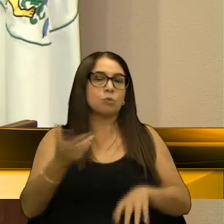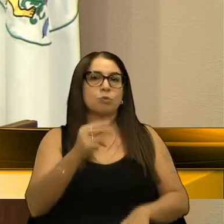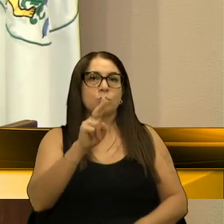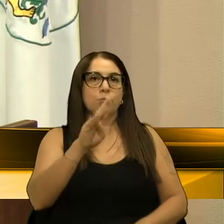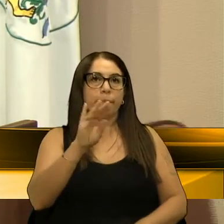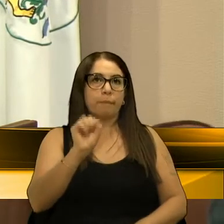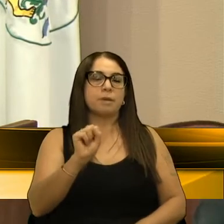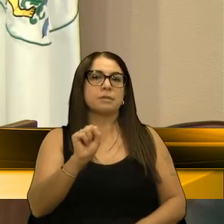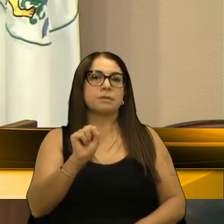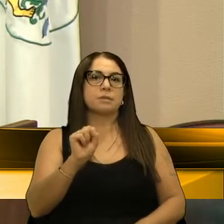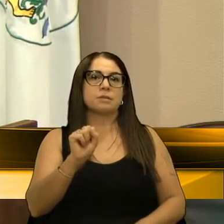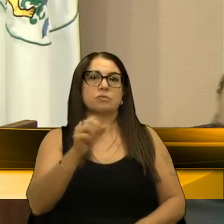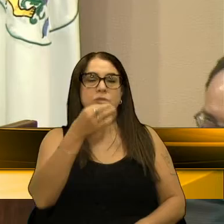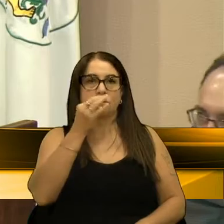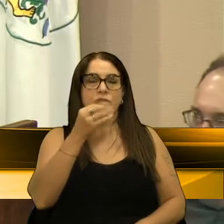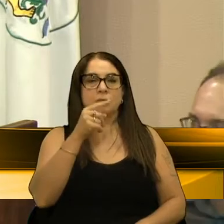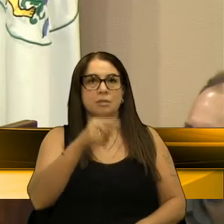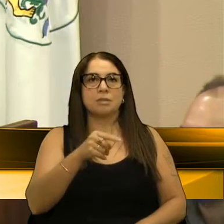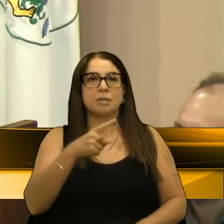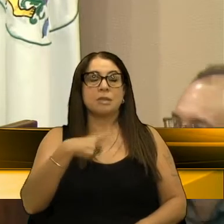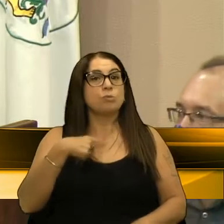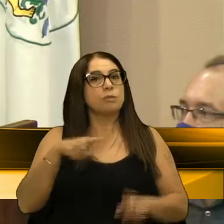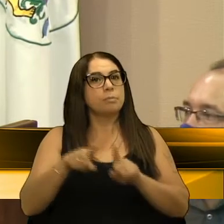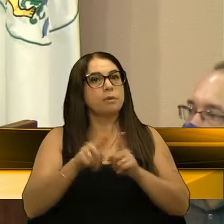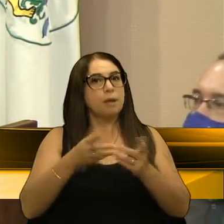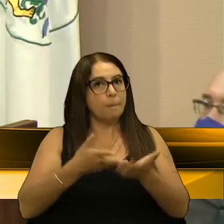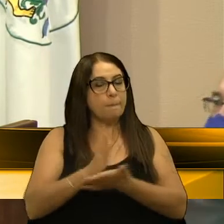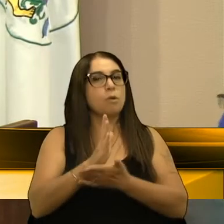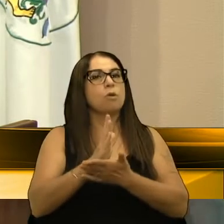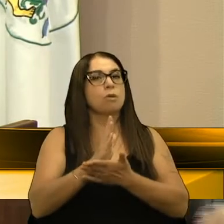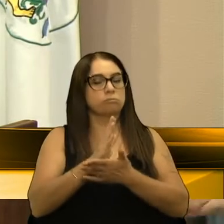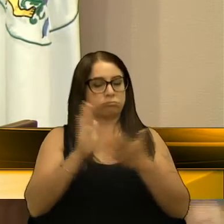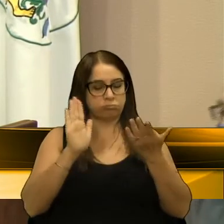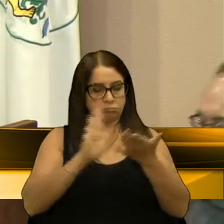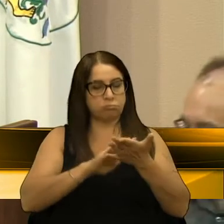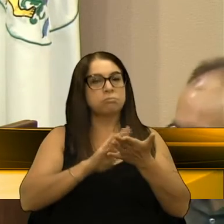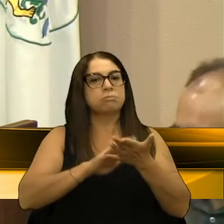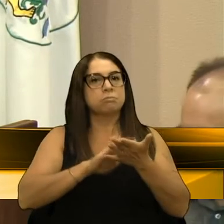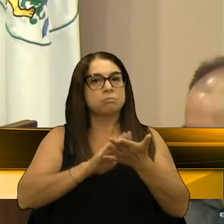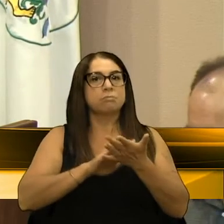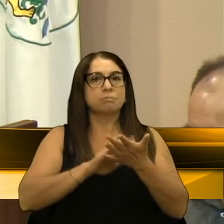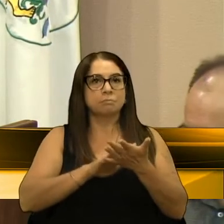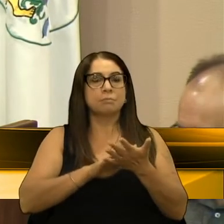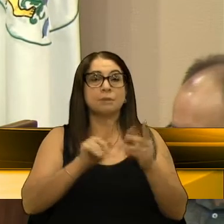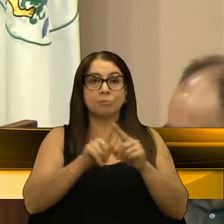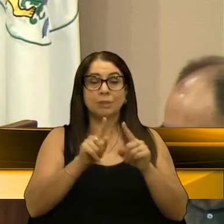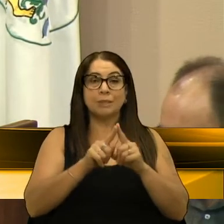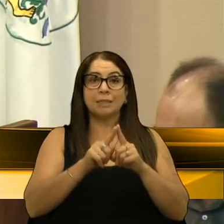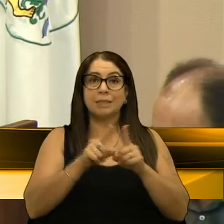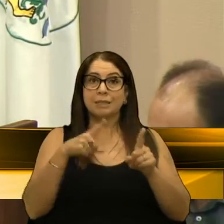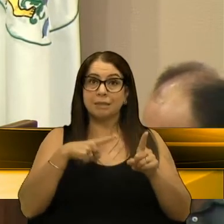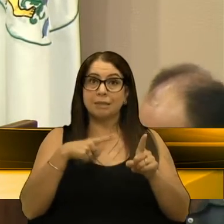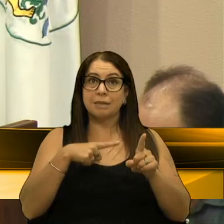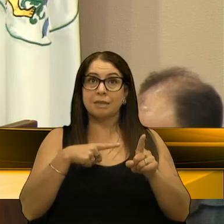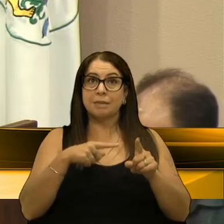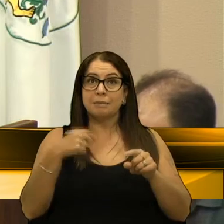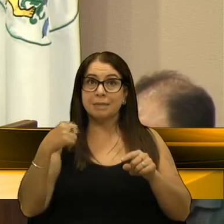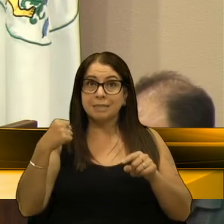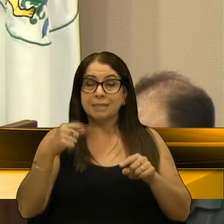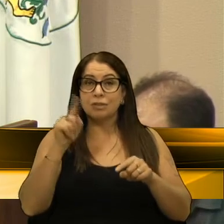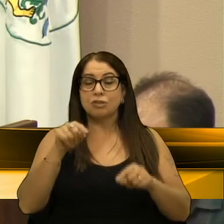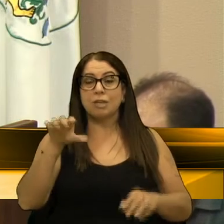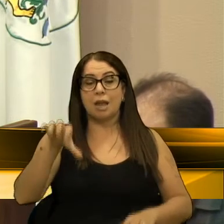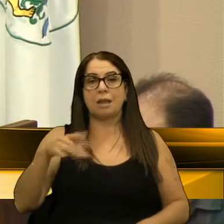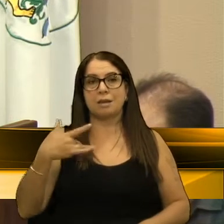Caxias do Sul. E é uma medida que eu aprovo, aplaudo, porque atende uma das primeiras necessidades, que é a